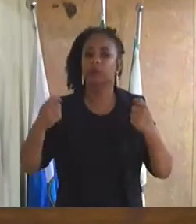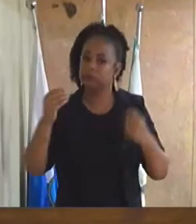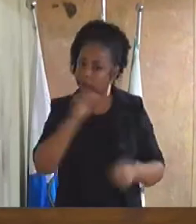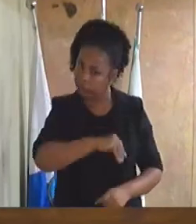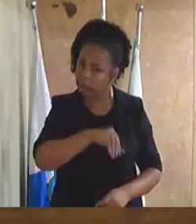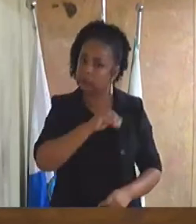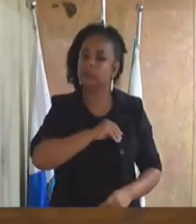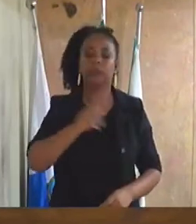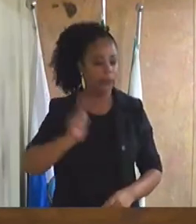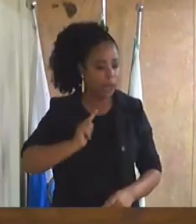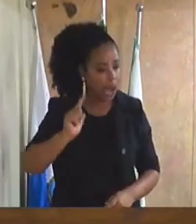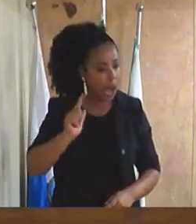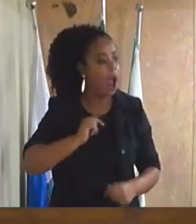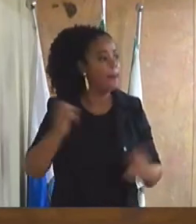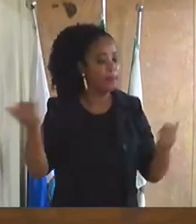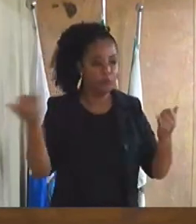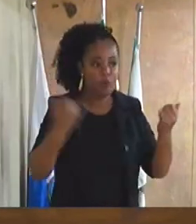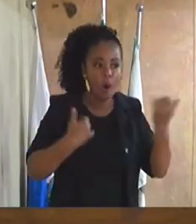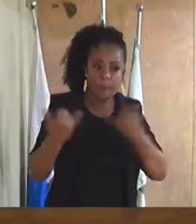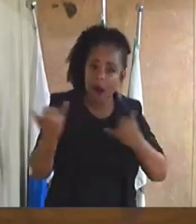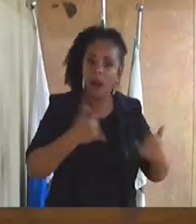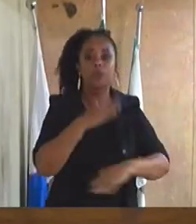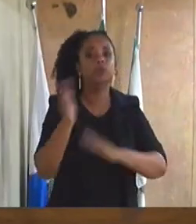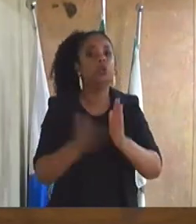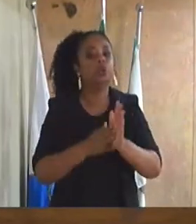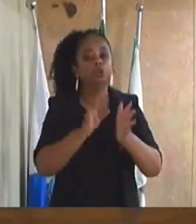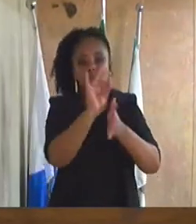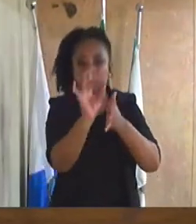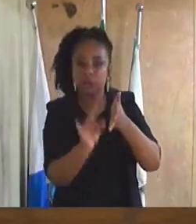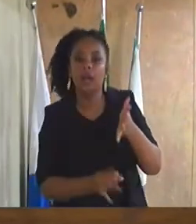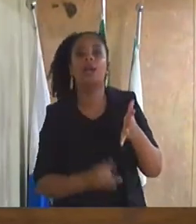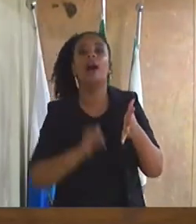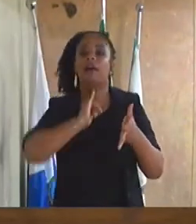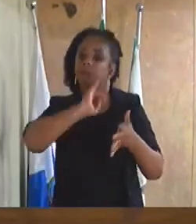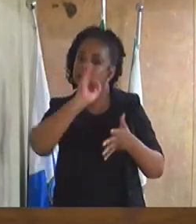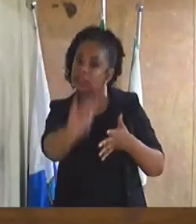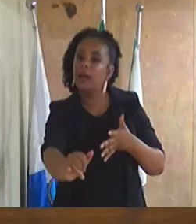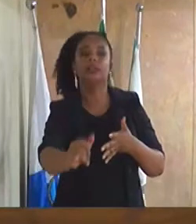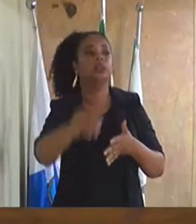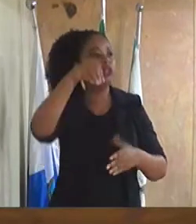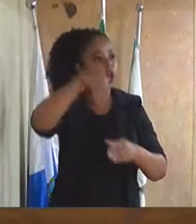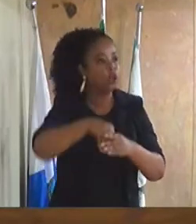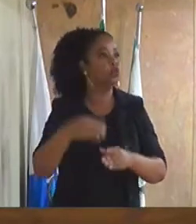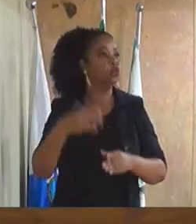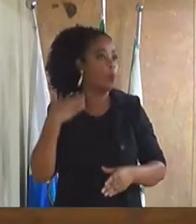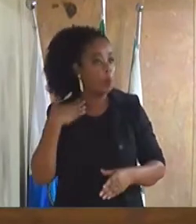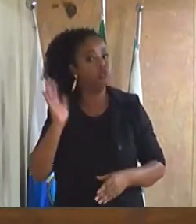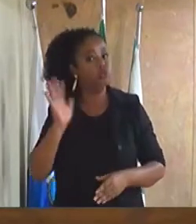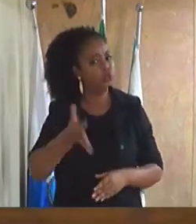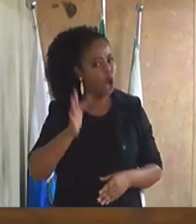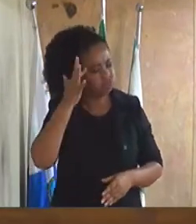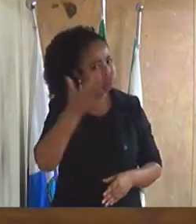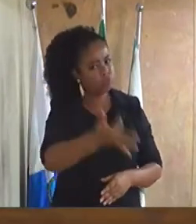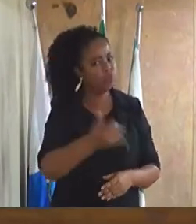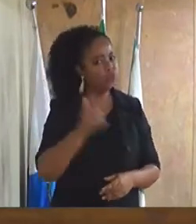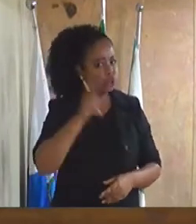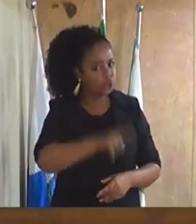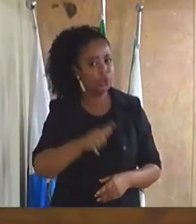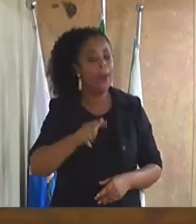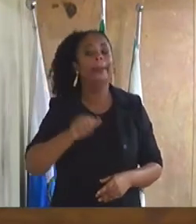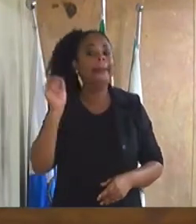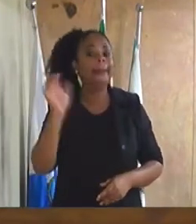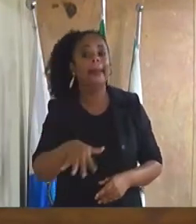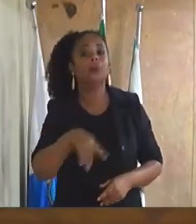que todos os casos relacionados inclusive aos problemas bancários já foram solucionados e quem não recebeu